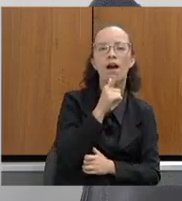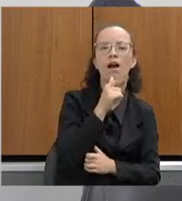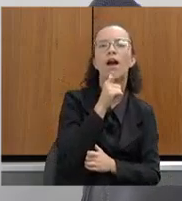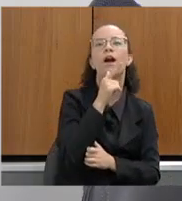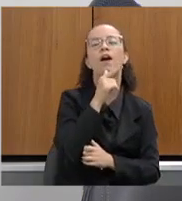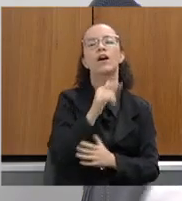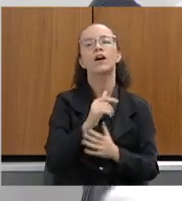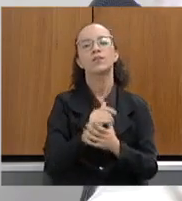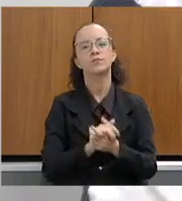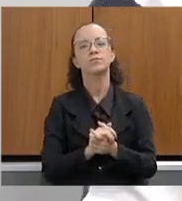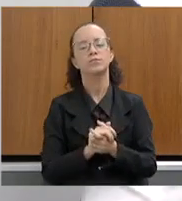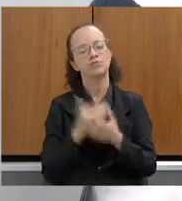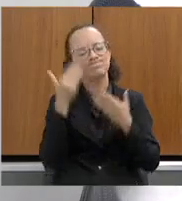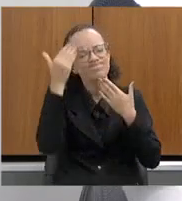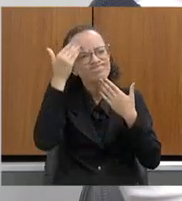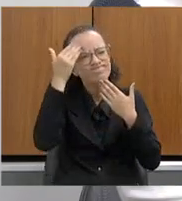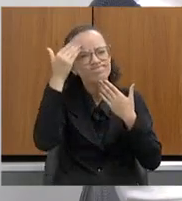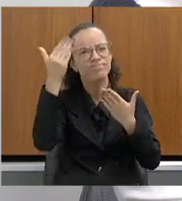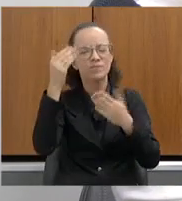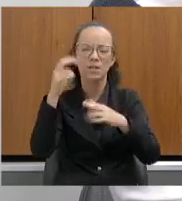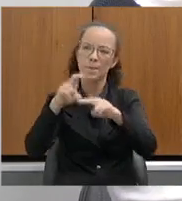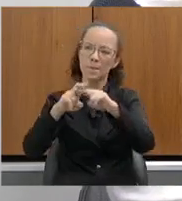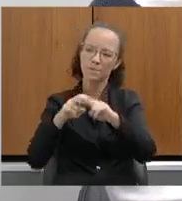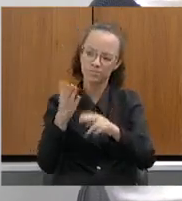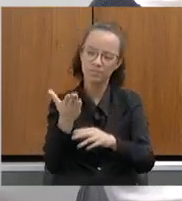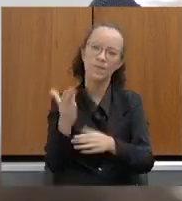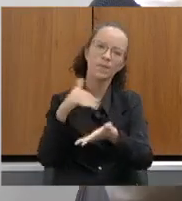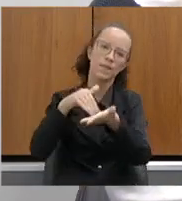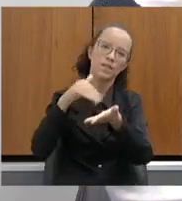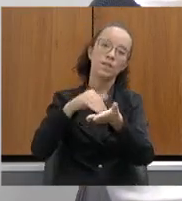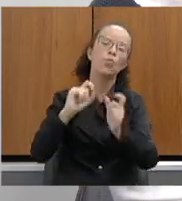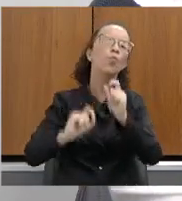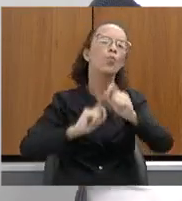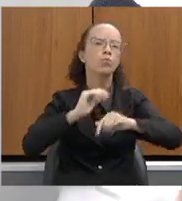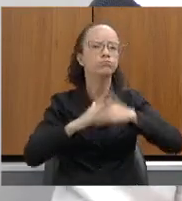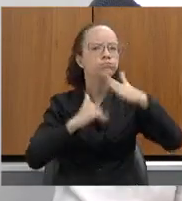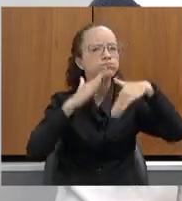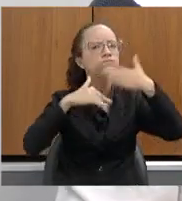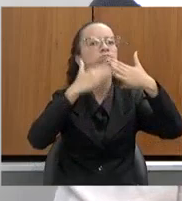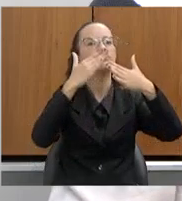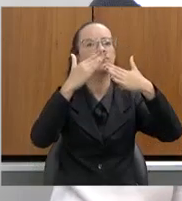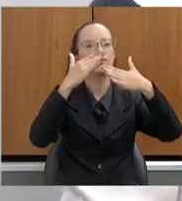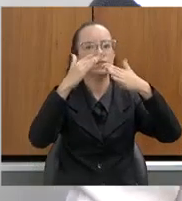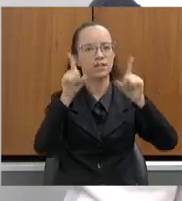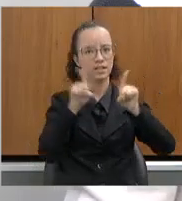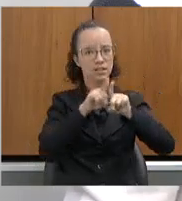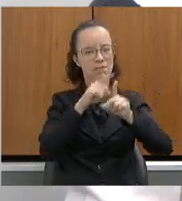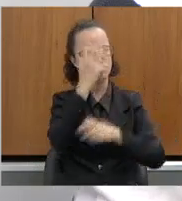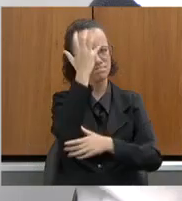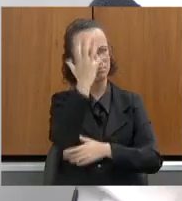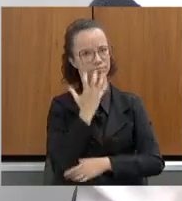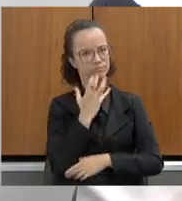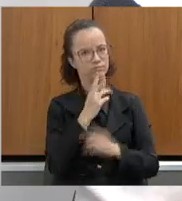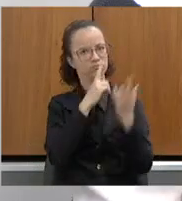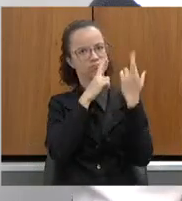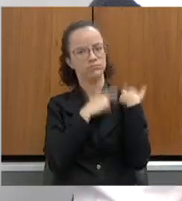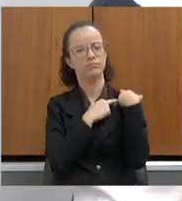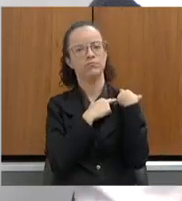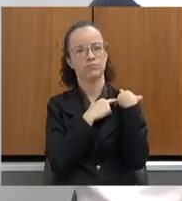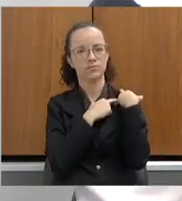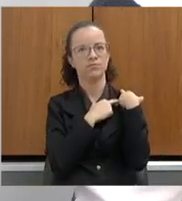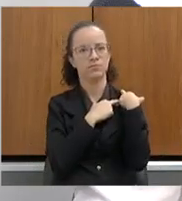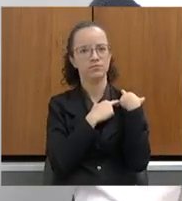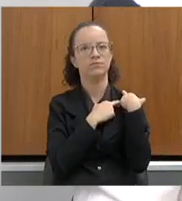grato à secretaria pela evolução e pela celeridade que tem dado